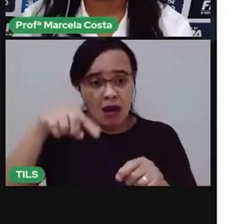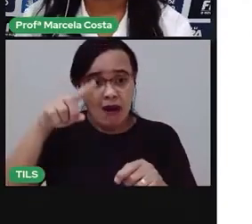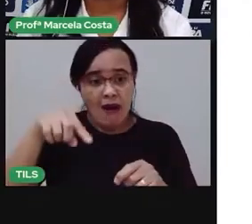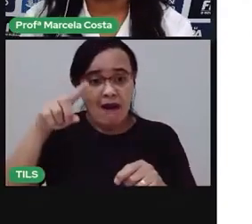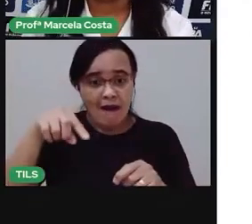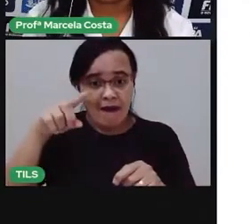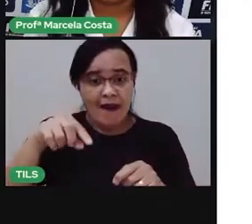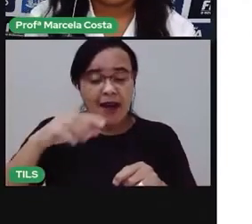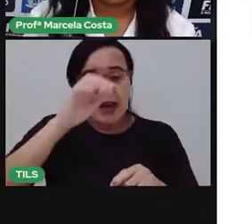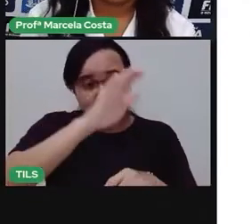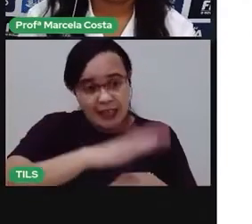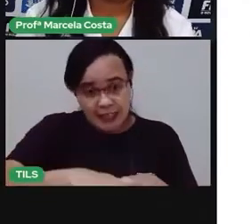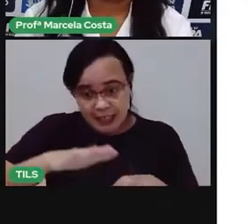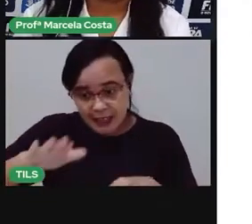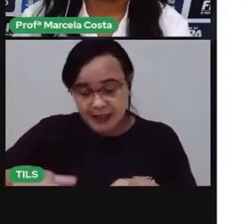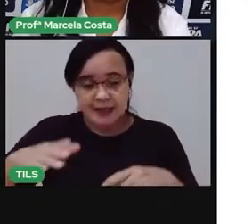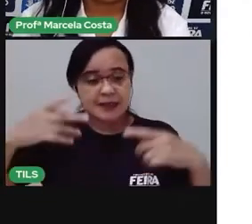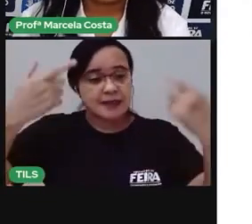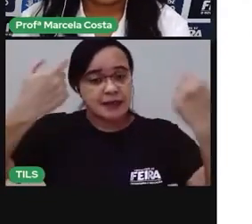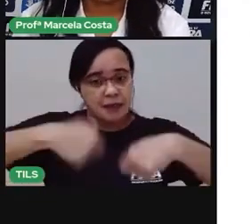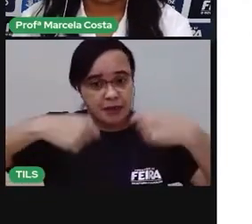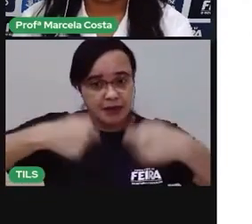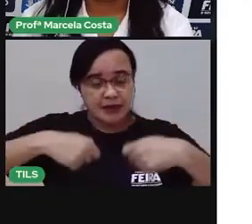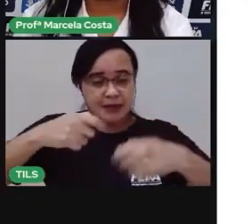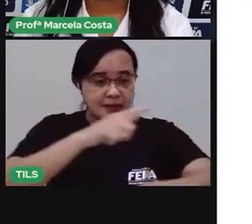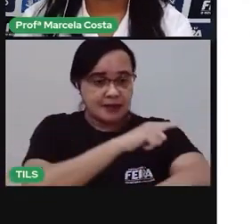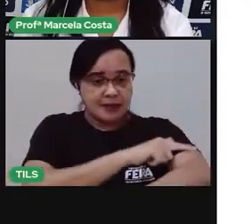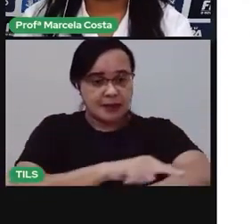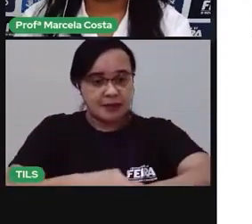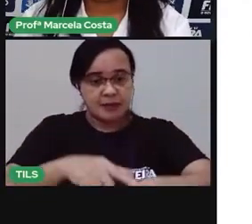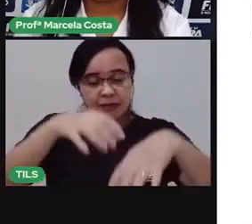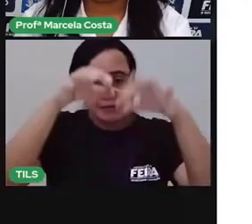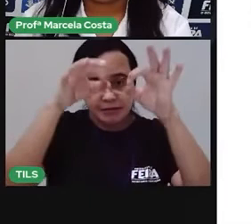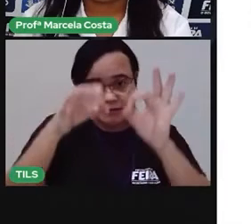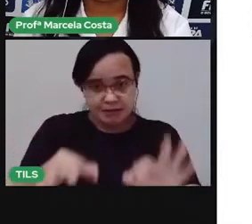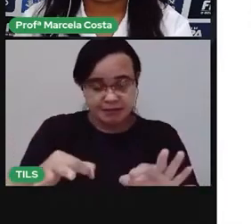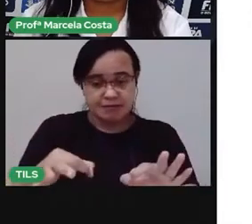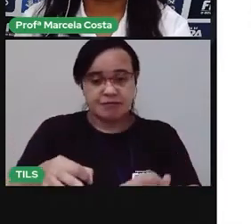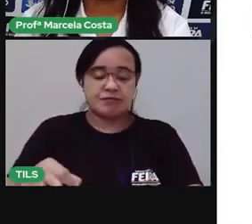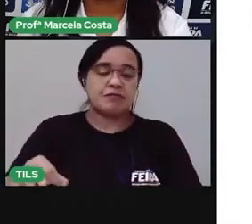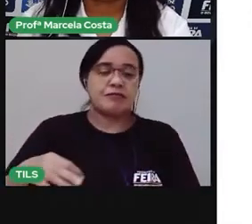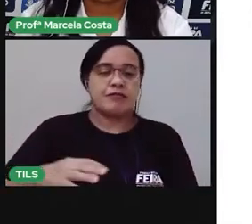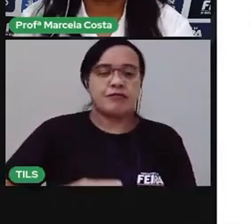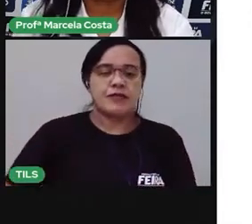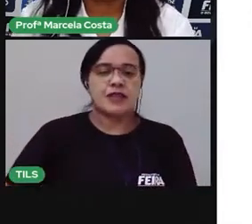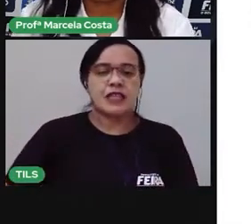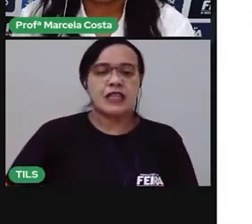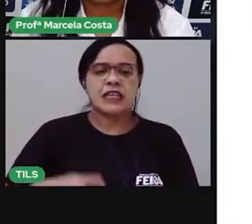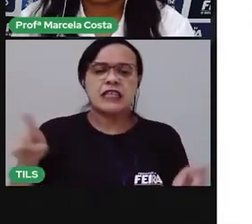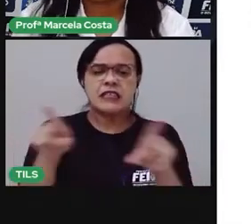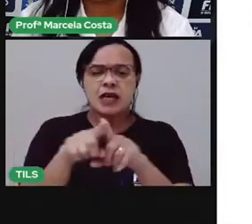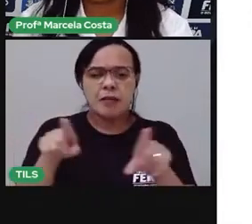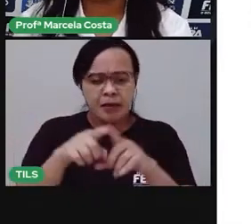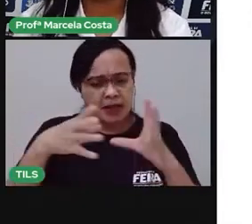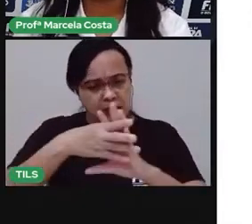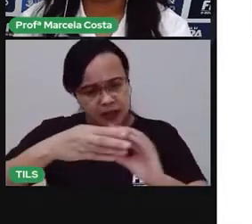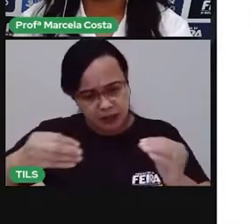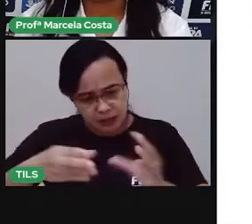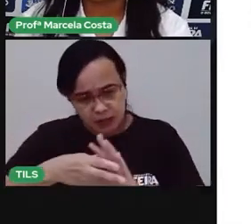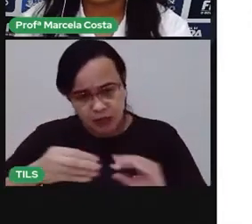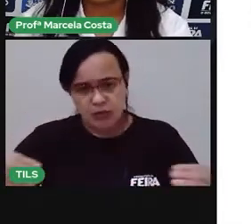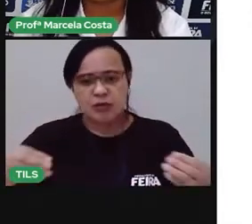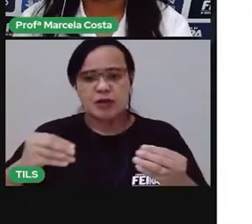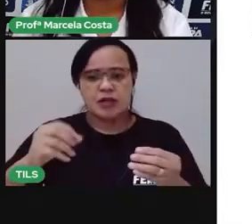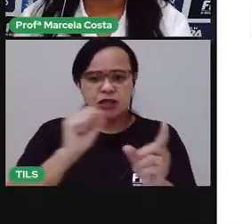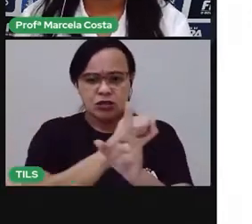moralmente, fisicamente e espiritualmente. E esse desenvolvimento tem que ser garantido